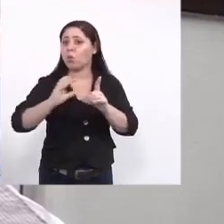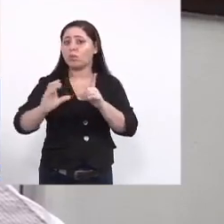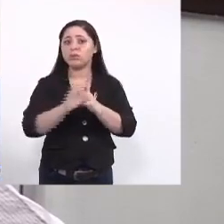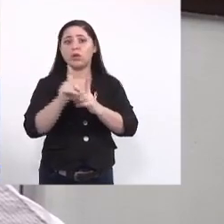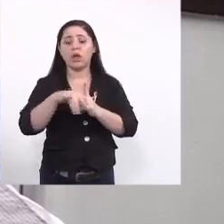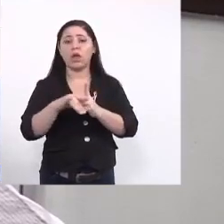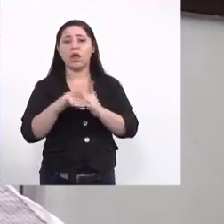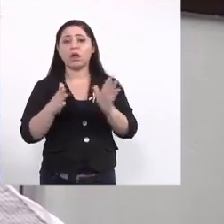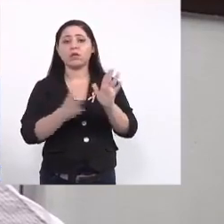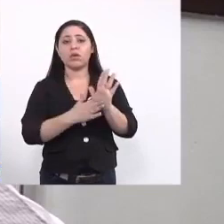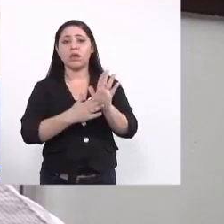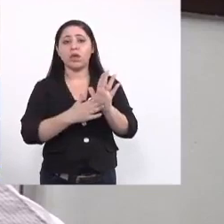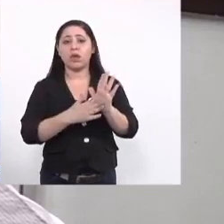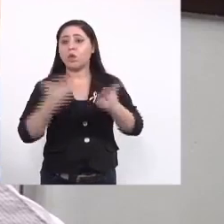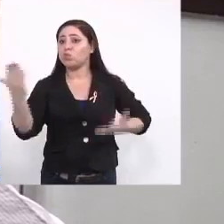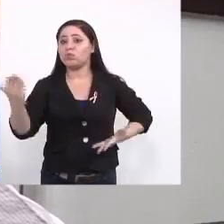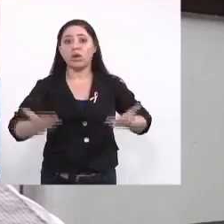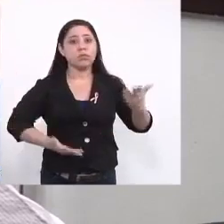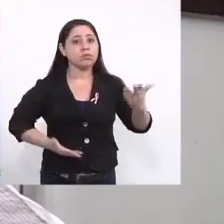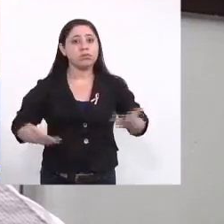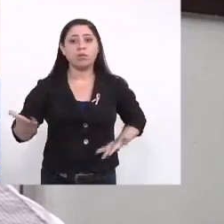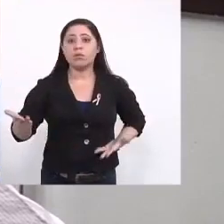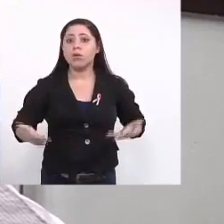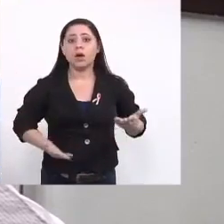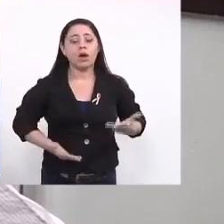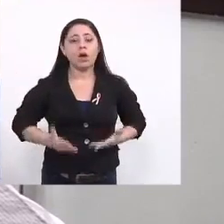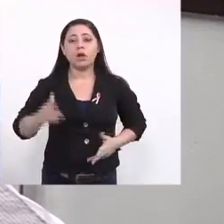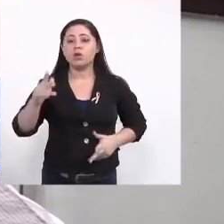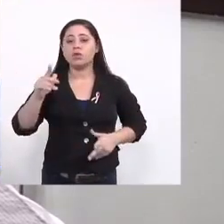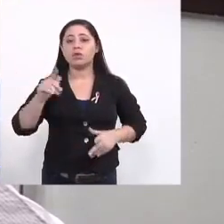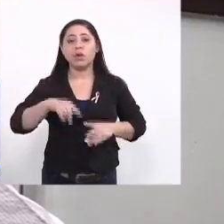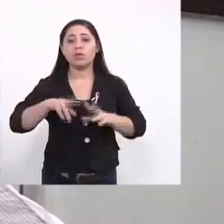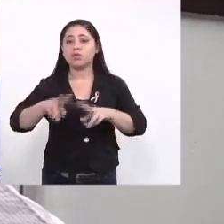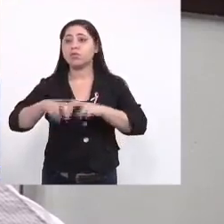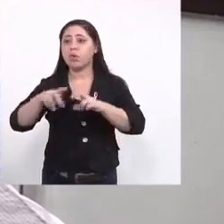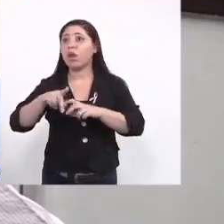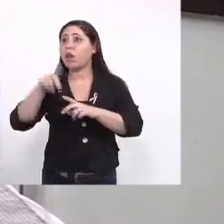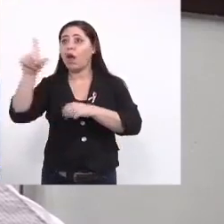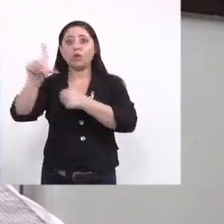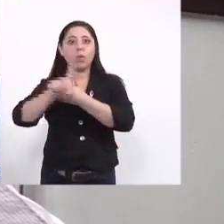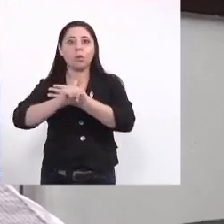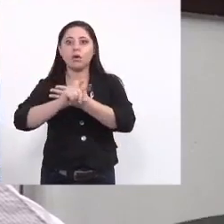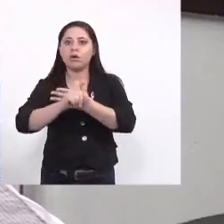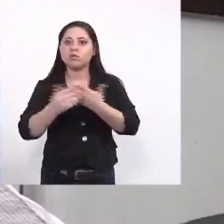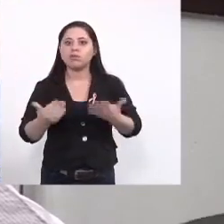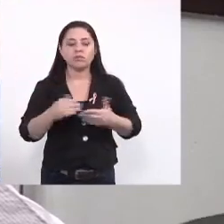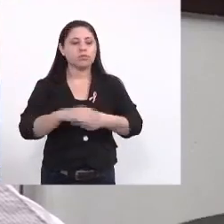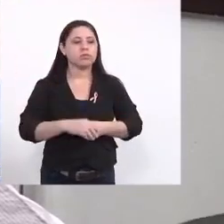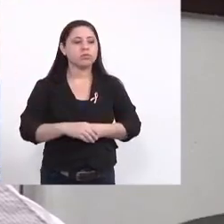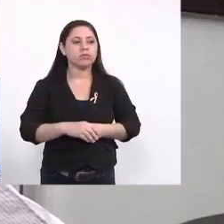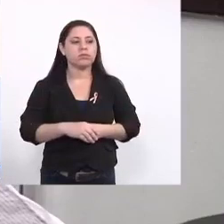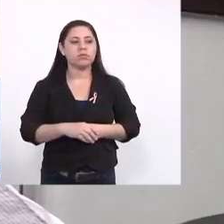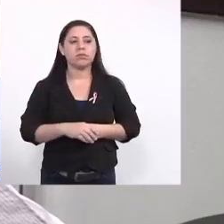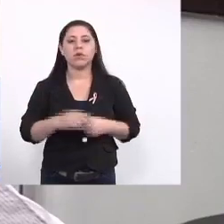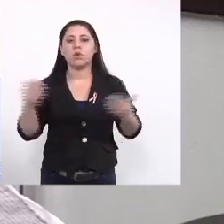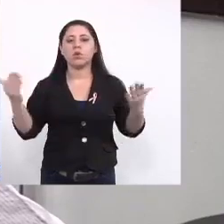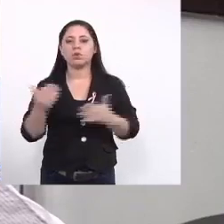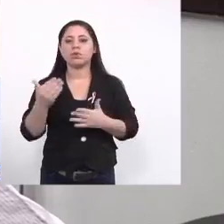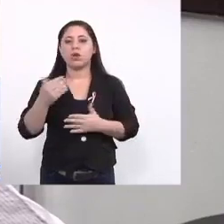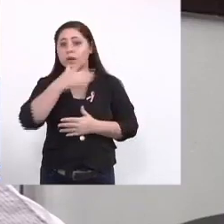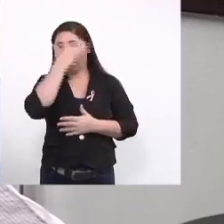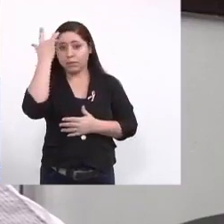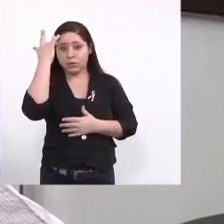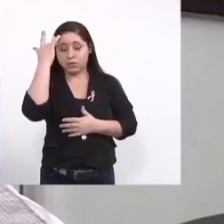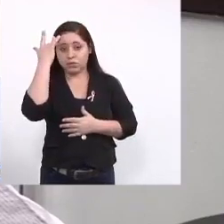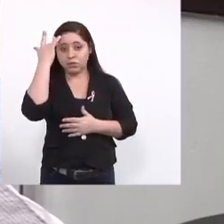a funcionária lá no meio do Pantanal então hoje as pessoas